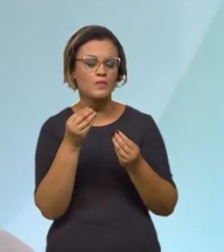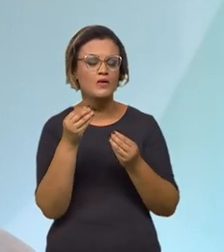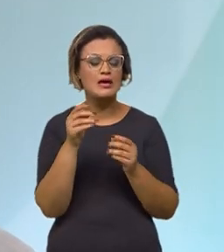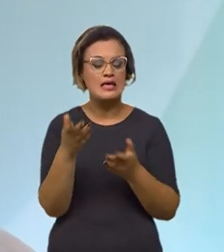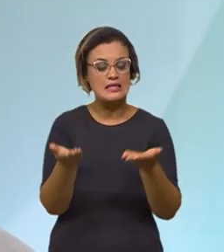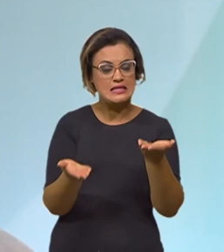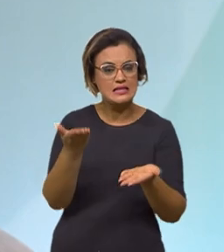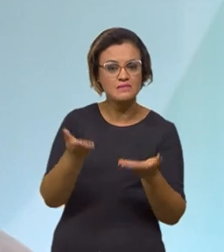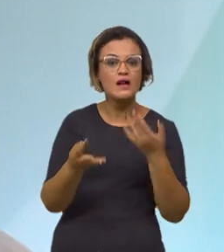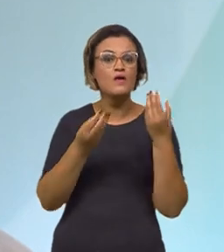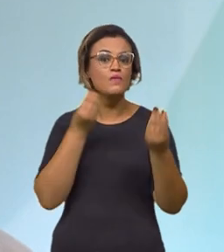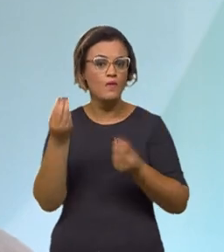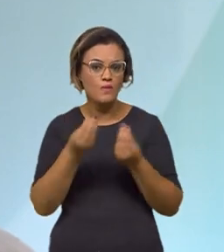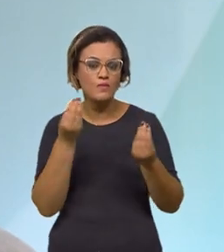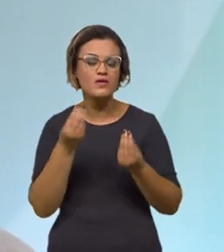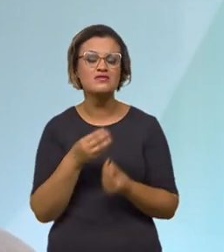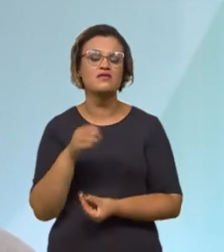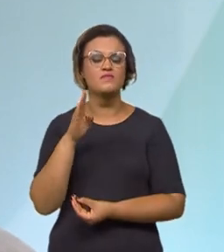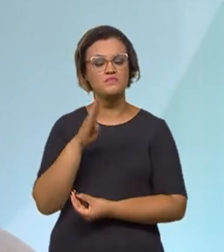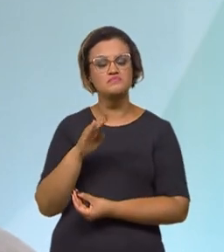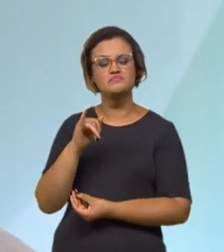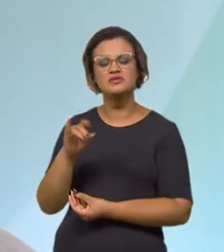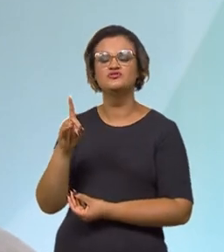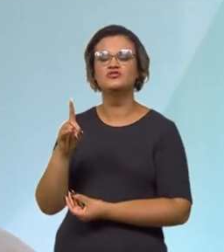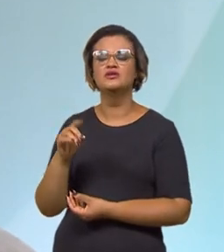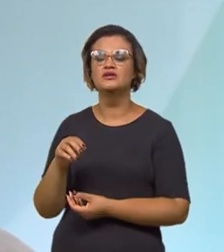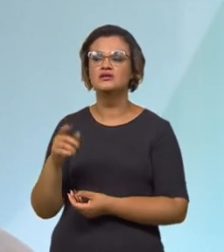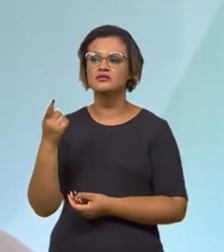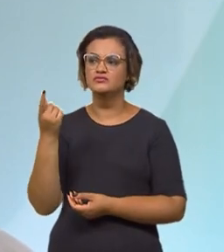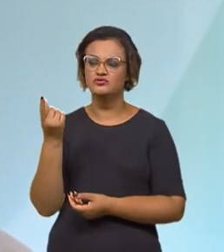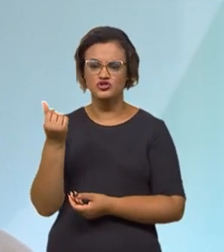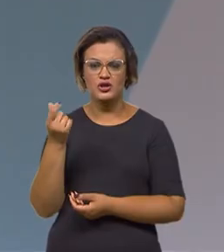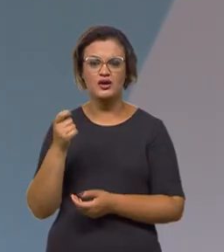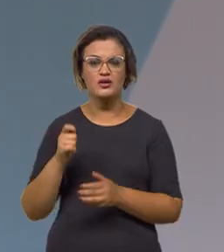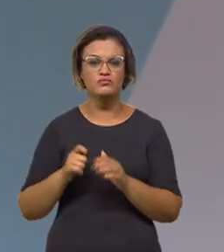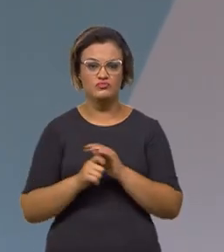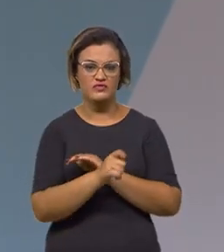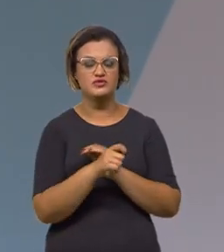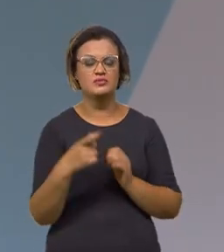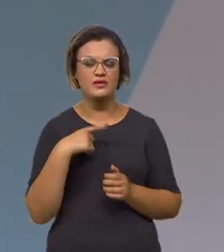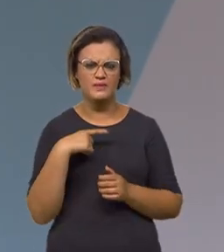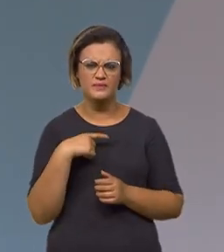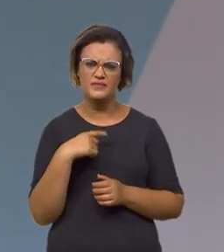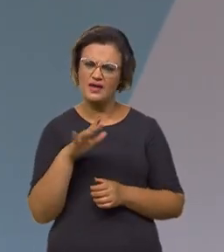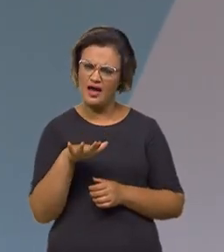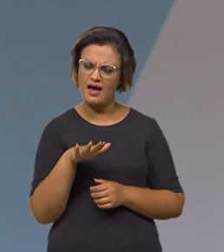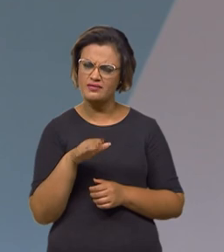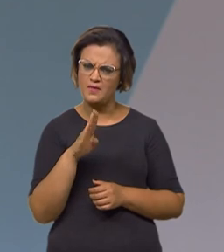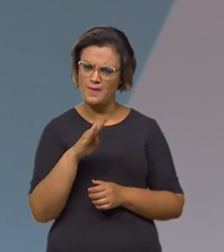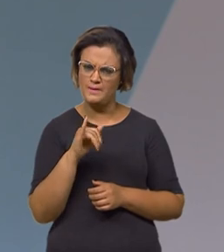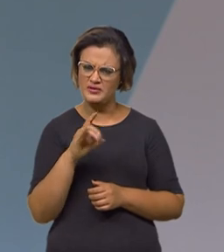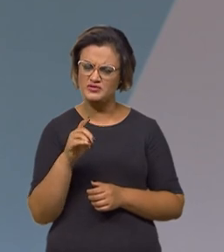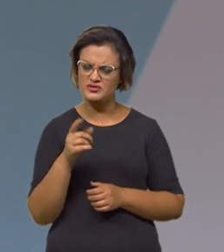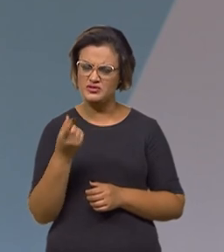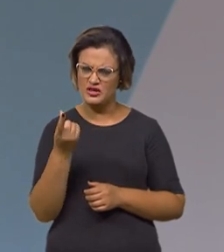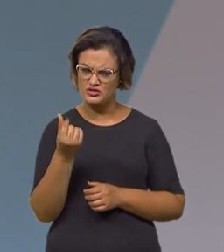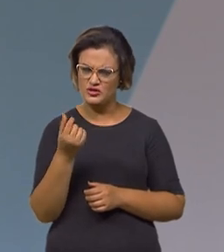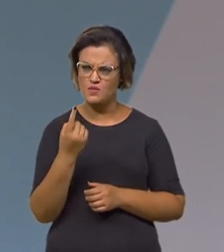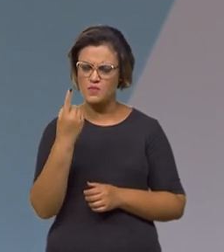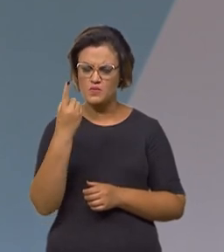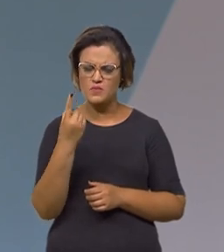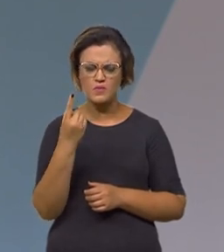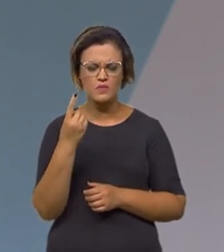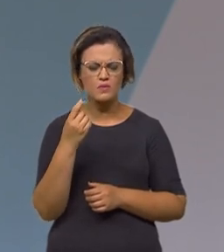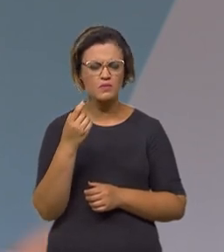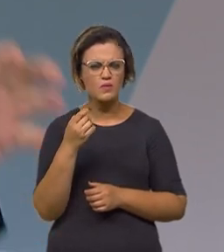transporte. E é uma doação que o BID está fazendo para nós, em torno de 1,3 bilhão de dólar. Ah, então, o BID está doando 1,3 bilhão de